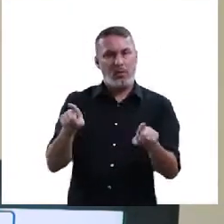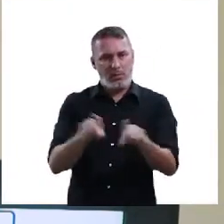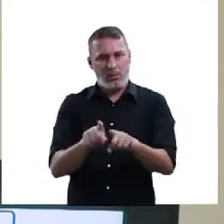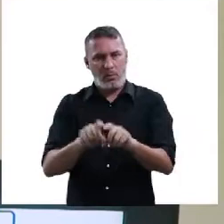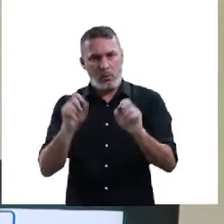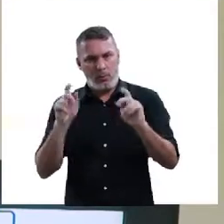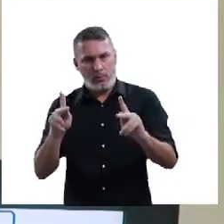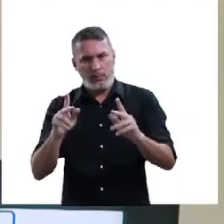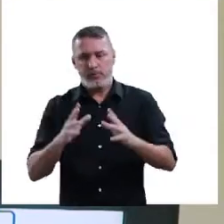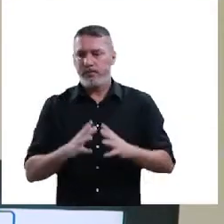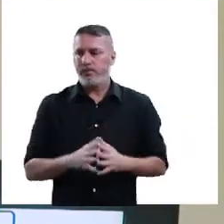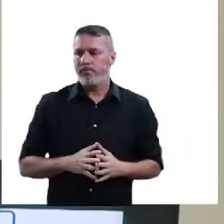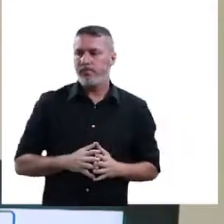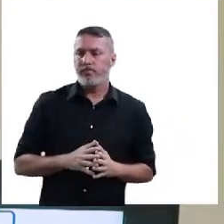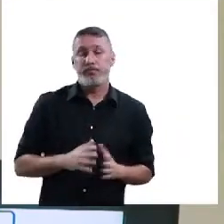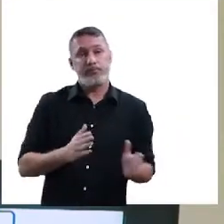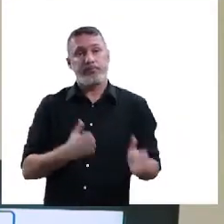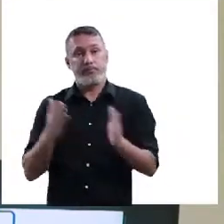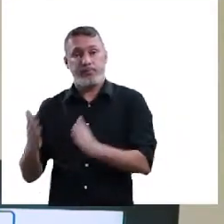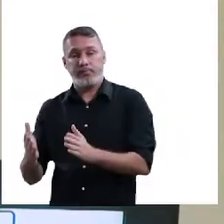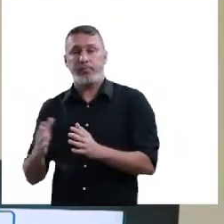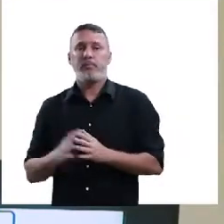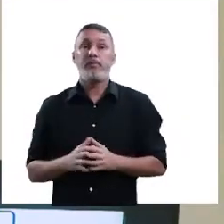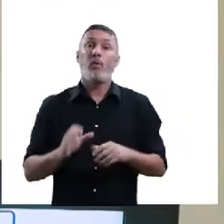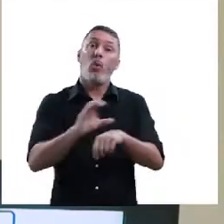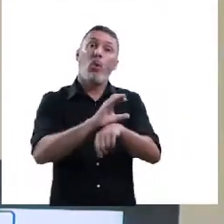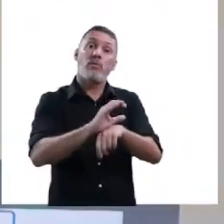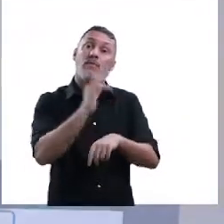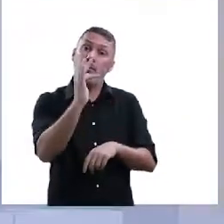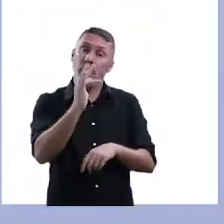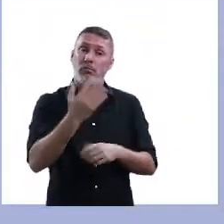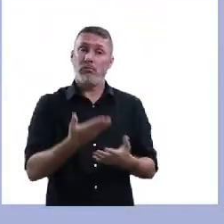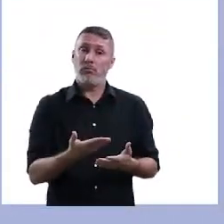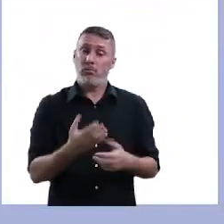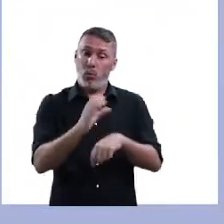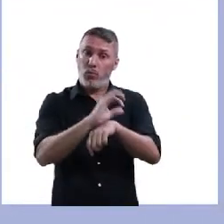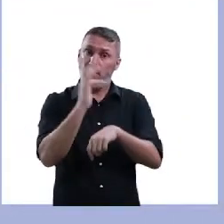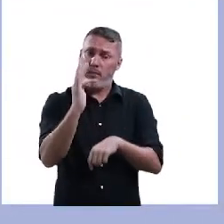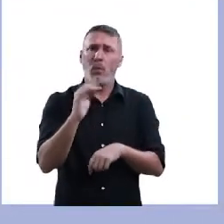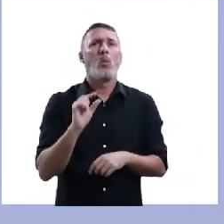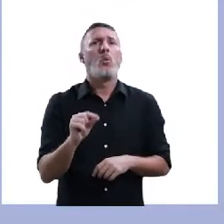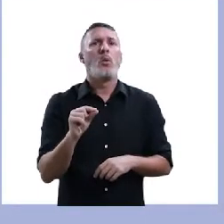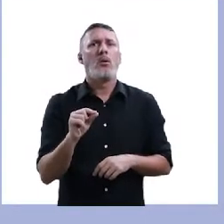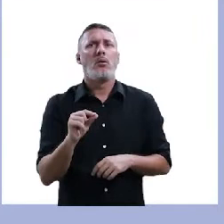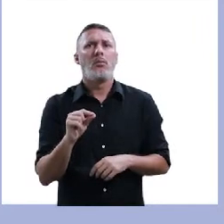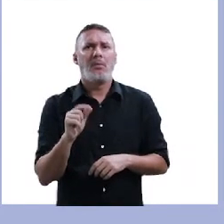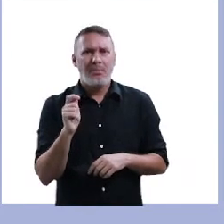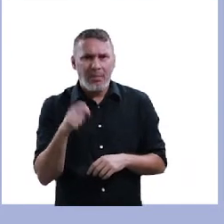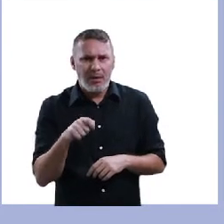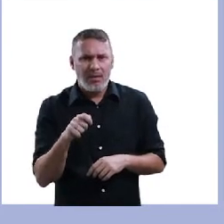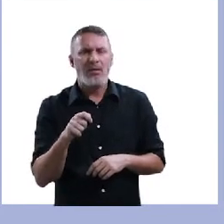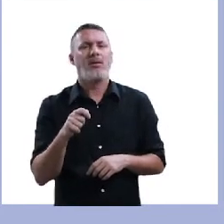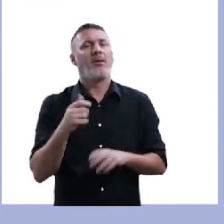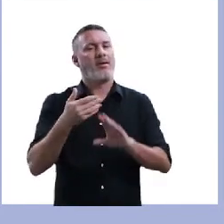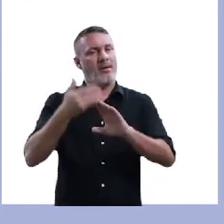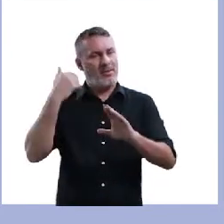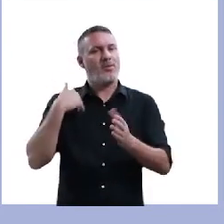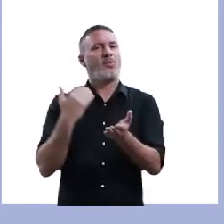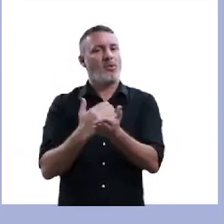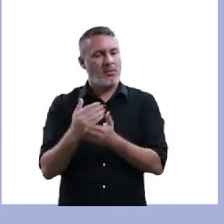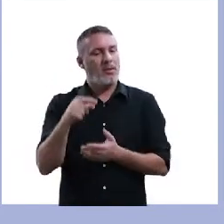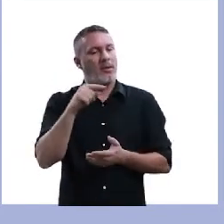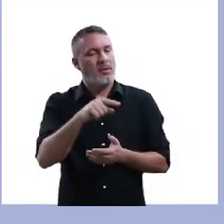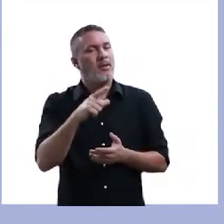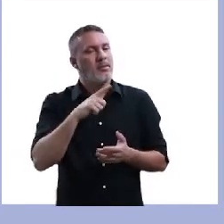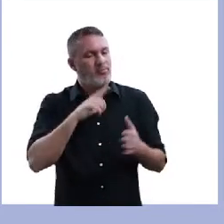também, lembra que eu falei no início, ela também encaixa nessa temática. Por quê? A nossa Constituição Federal, ela diz o quê? Que os